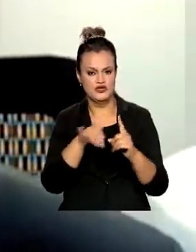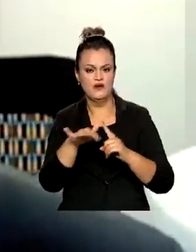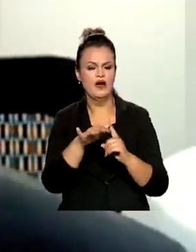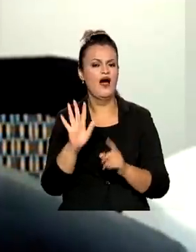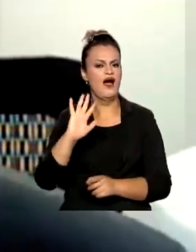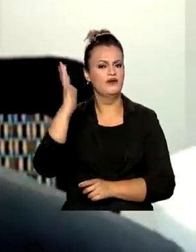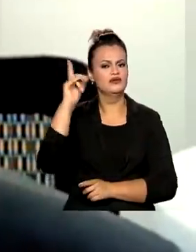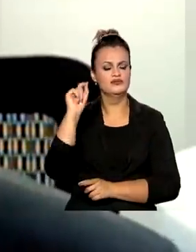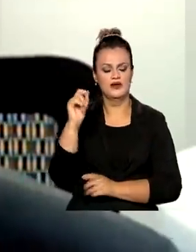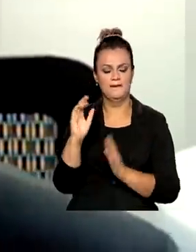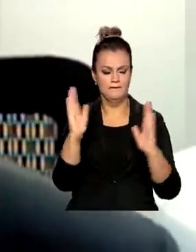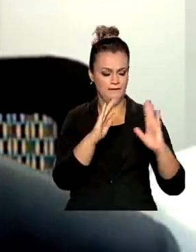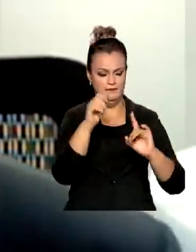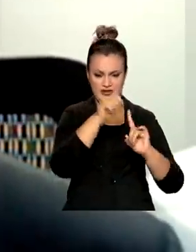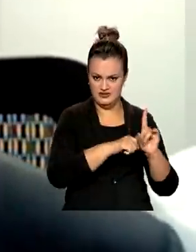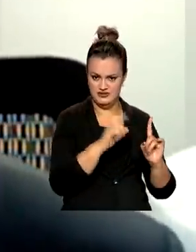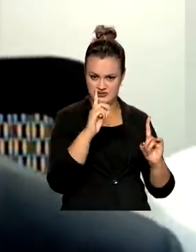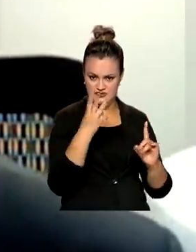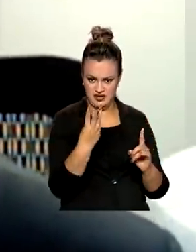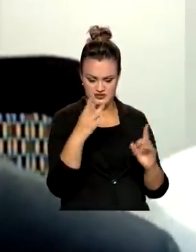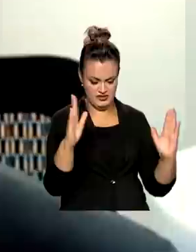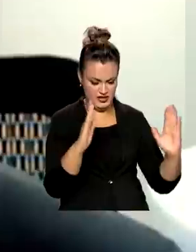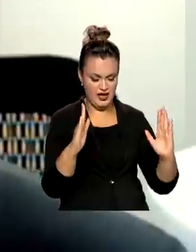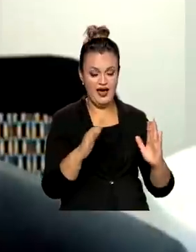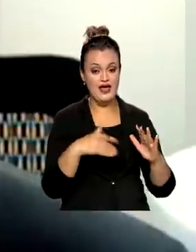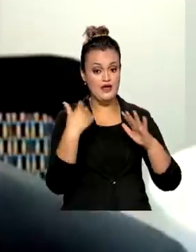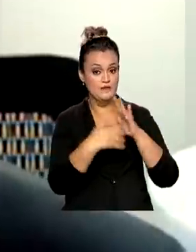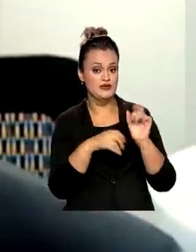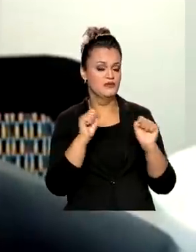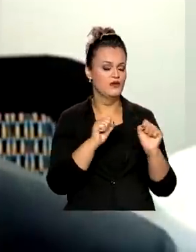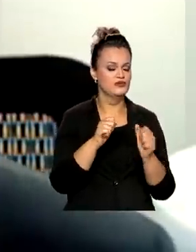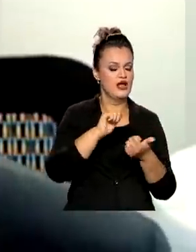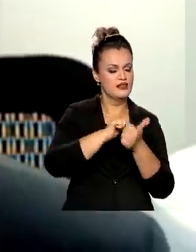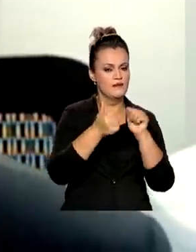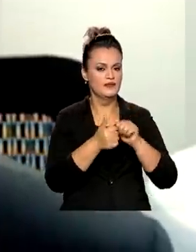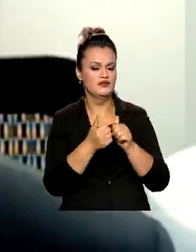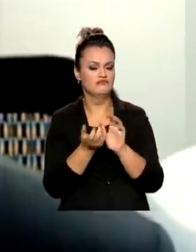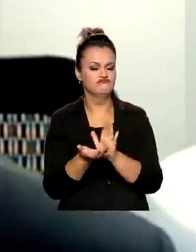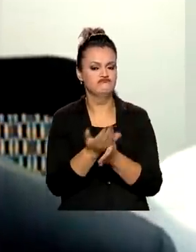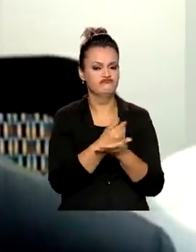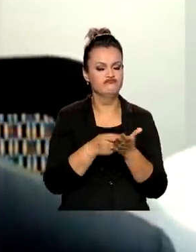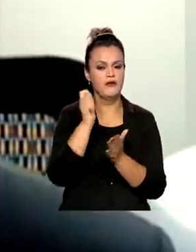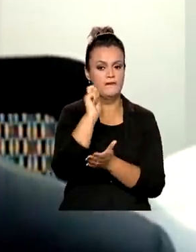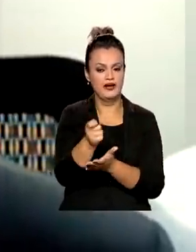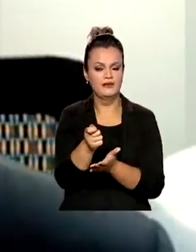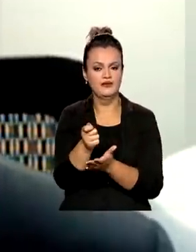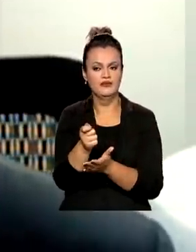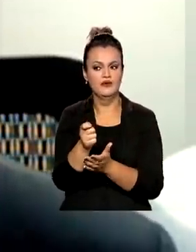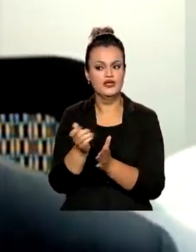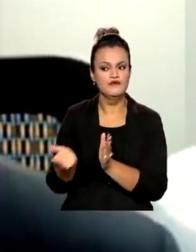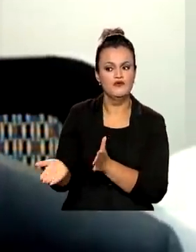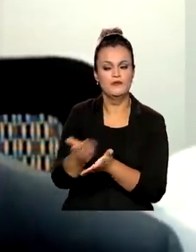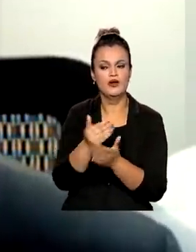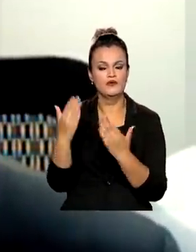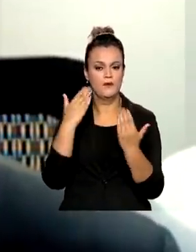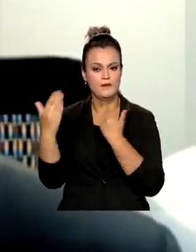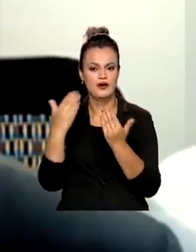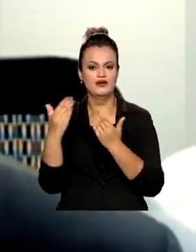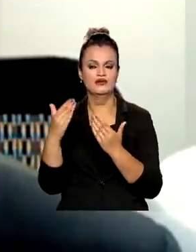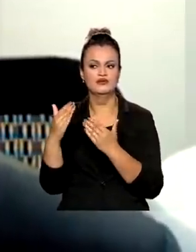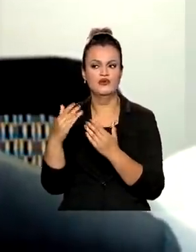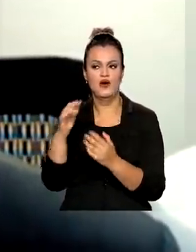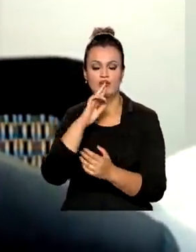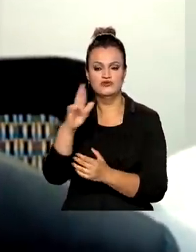que acontece nesses três primeiros meses? As empresas podem ajustar o pagamento do imposto que foi apurado em relação ao